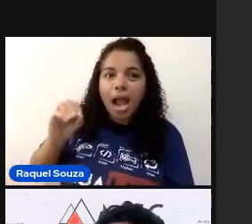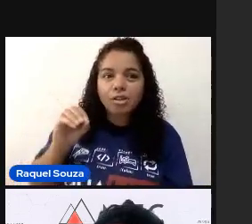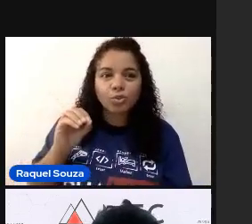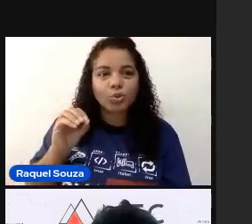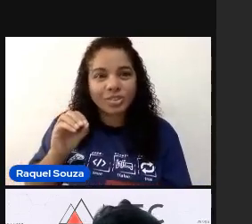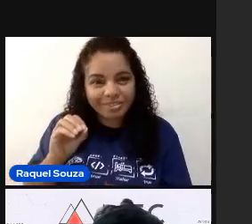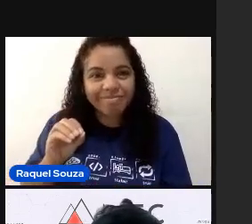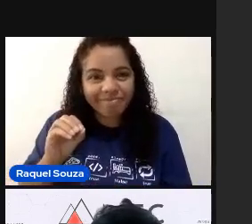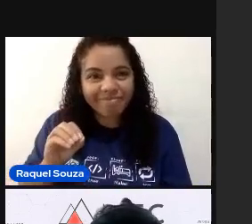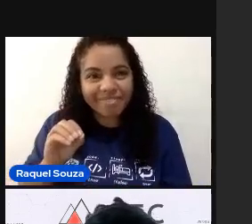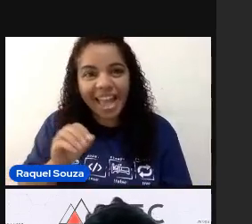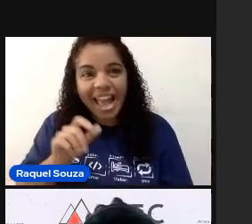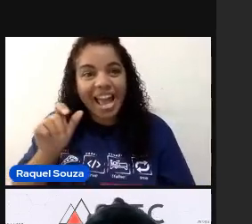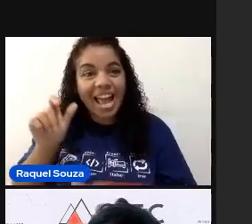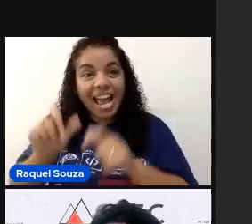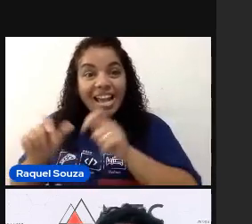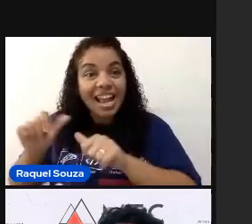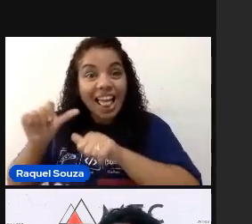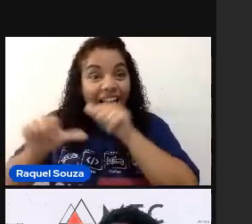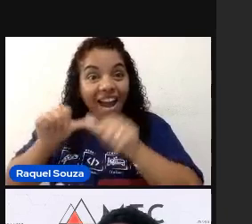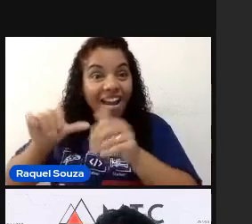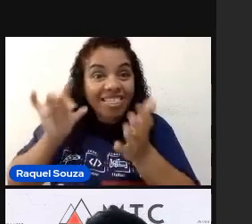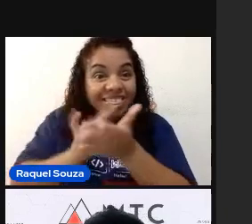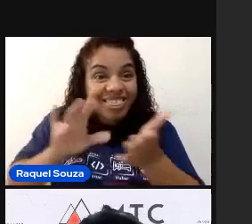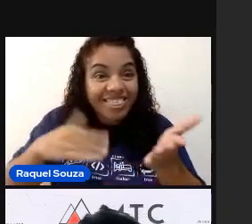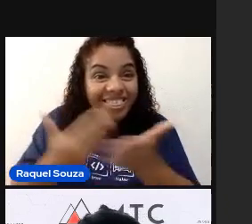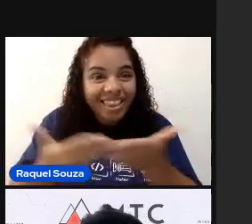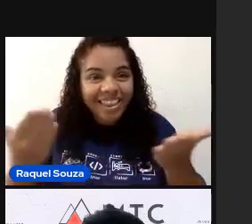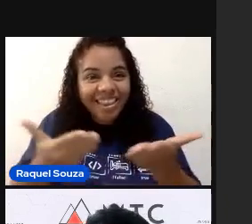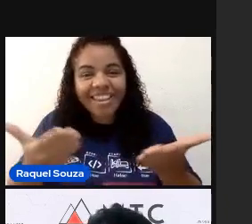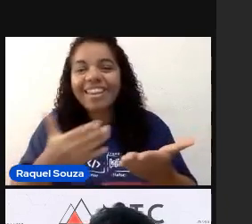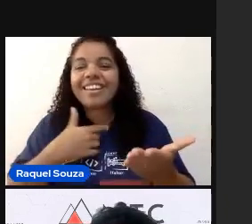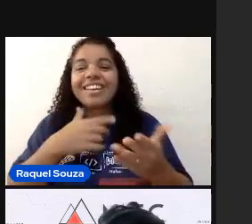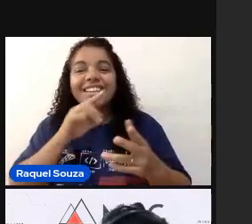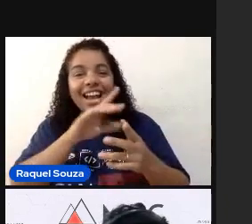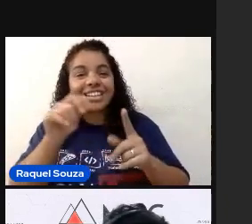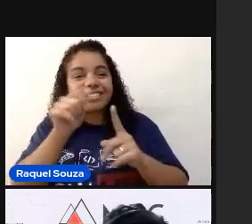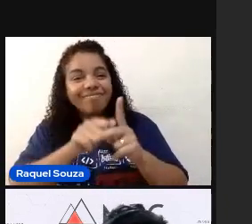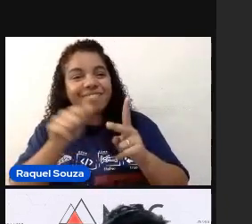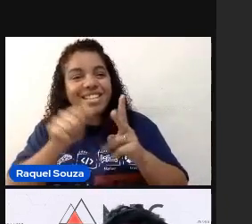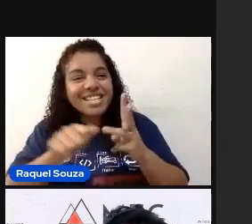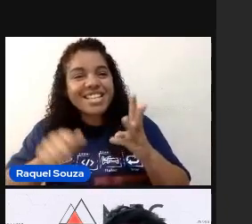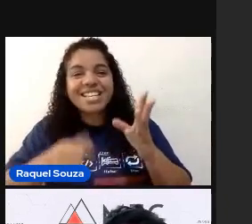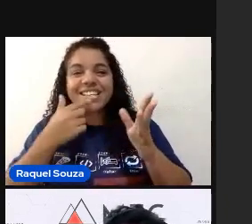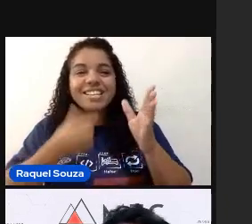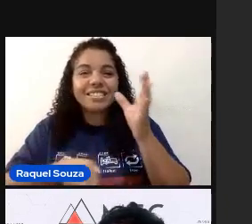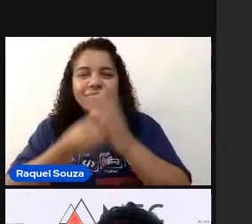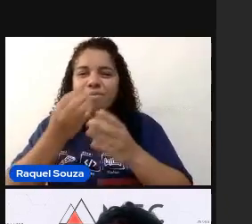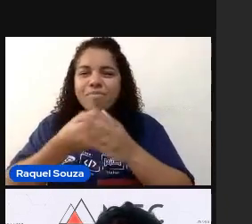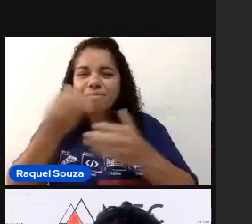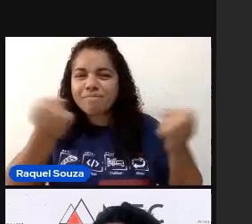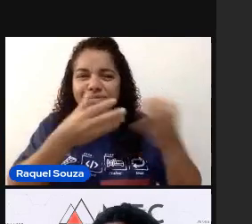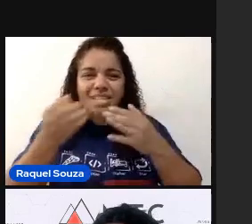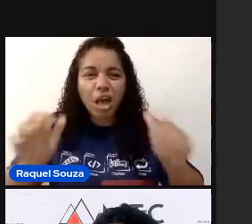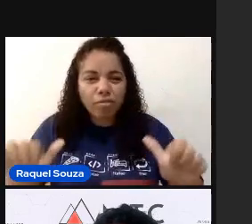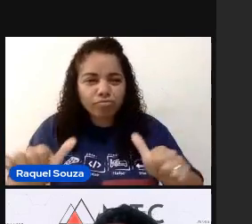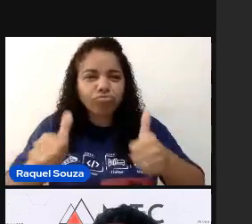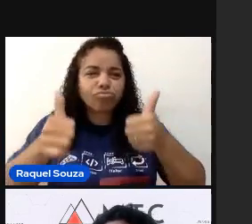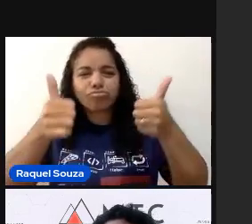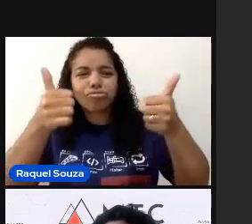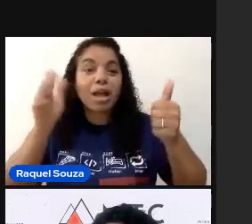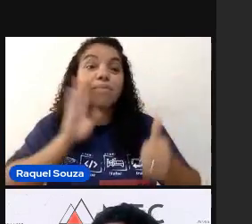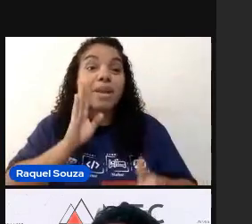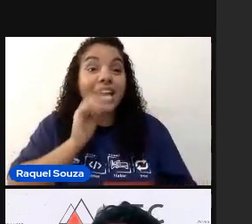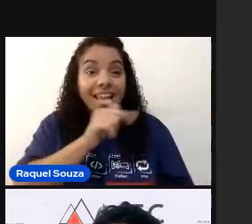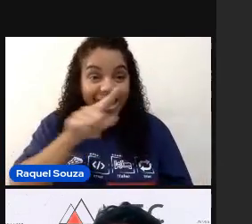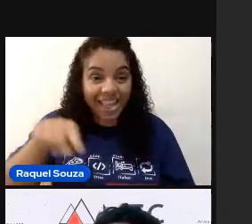A galera atualizando até agora. E, cada mês, está saindo vários incrementos bem legais para